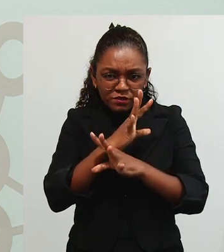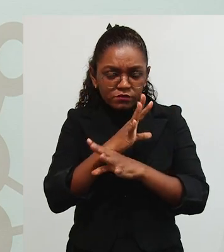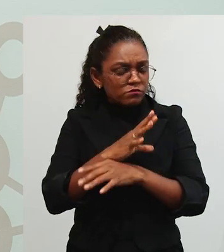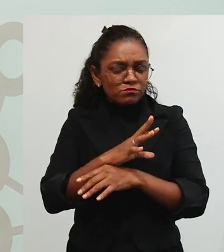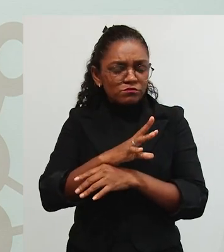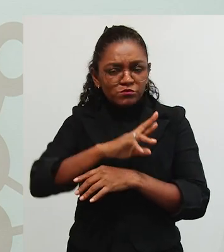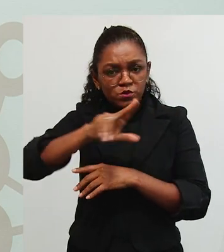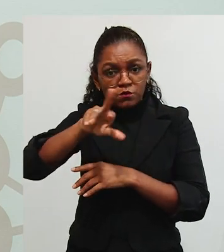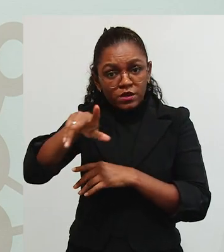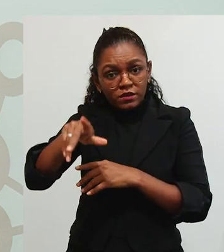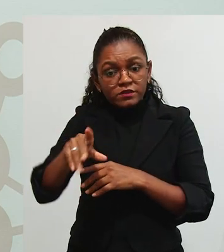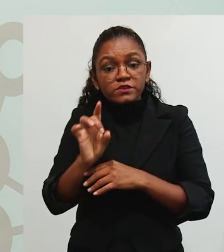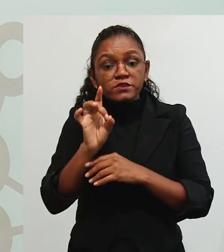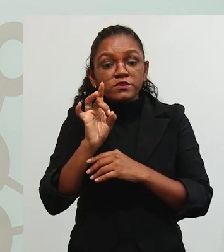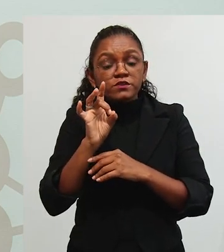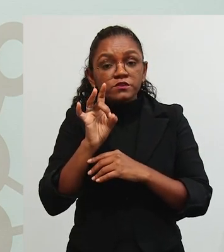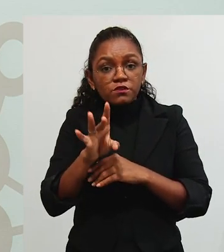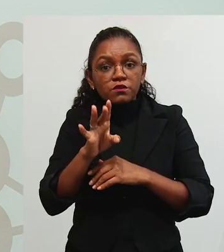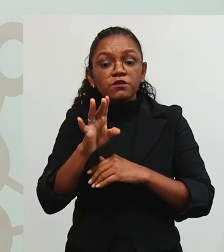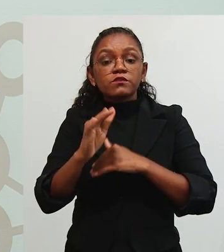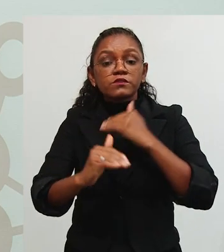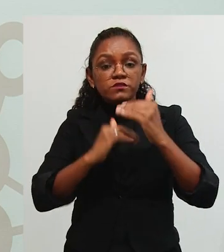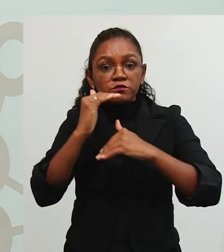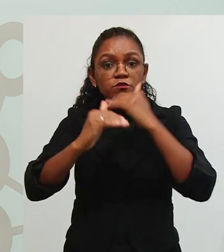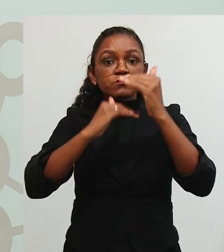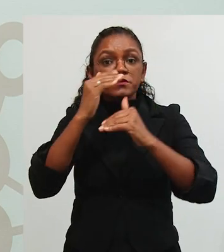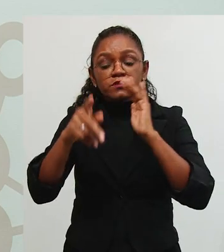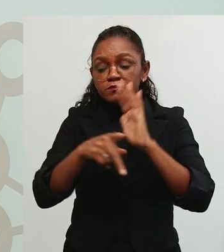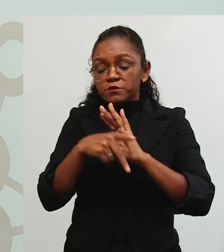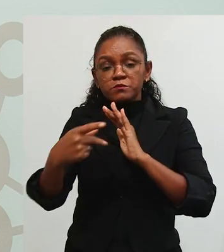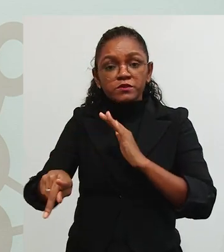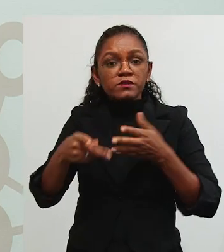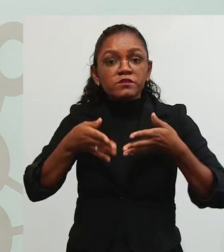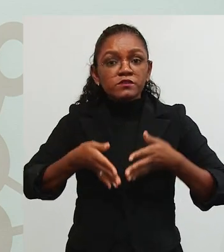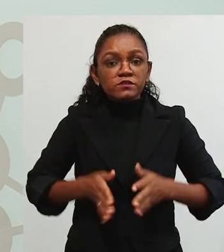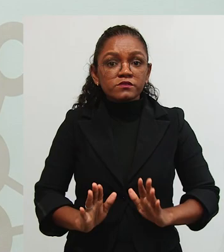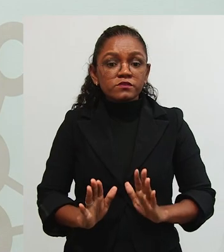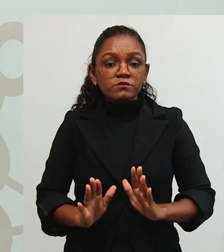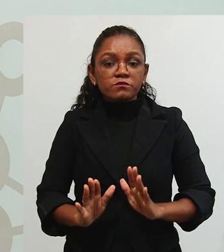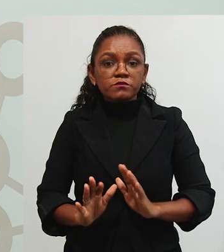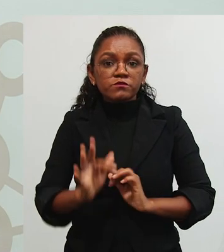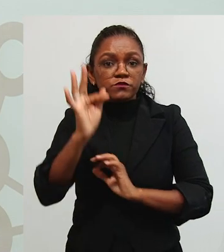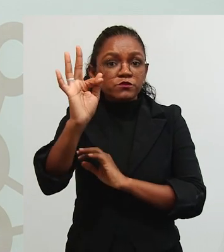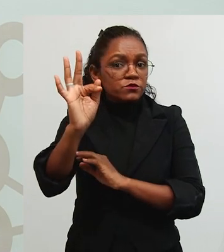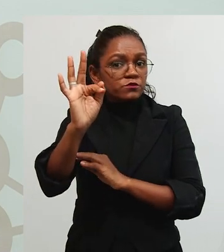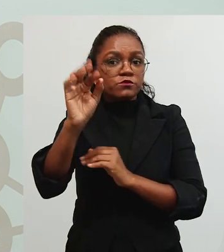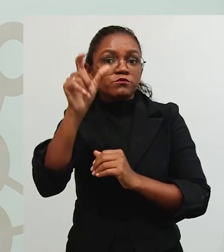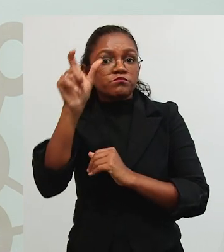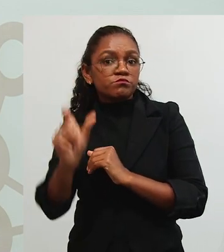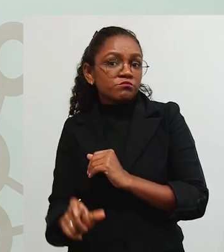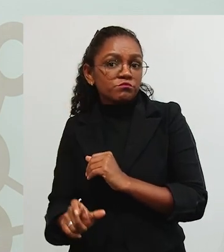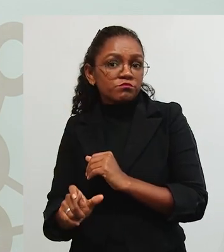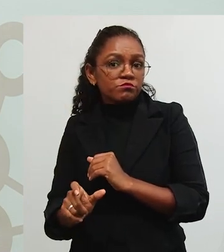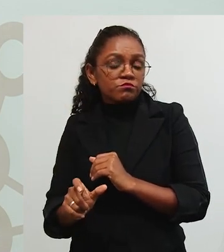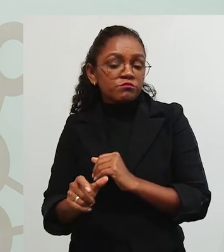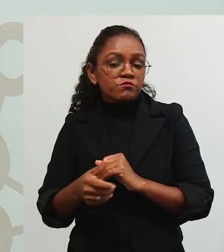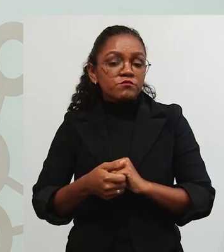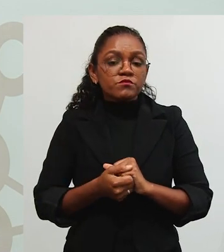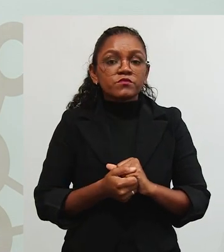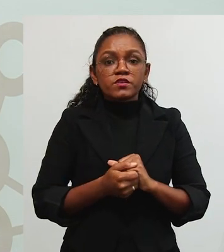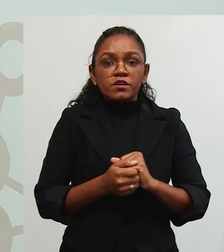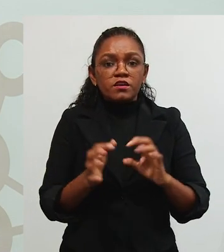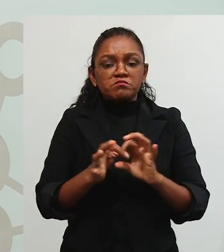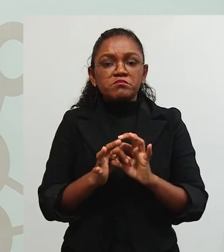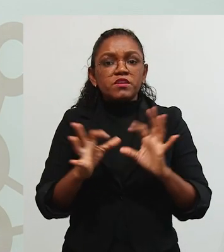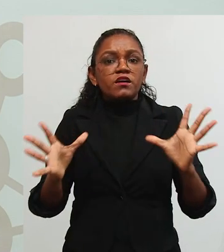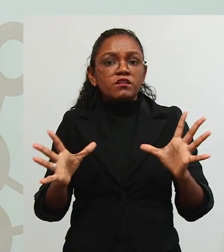objetivo do pleno desenvolvimento, e sim apenas o pleno desenvolvimento é ser aquilo que ele nasceu para ser. E o que ele nasceu para